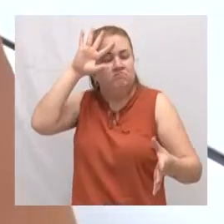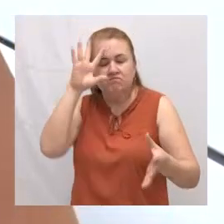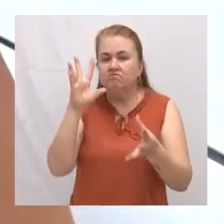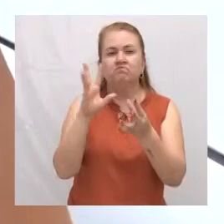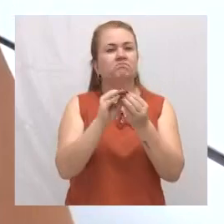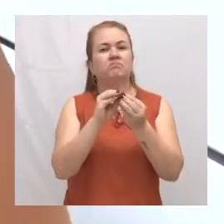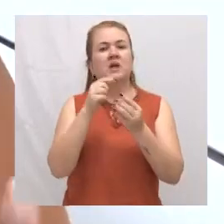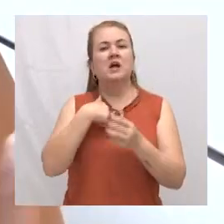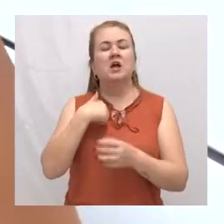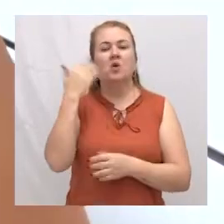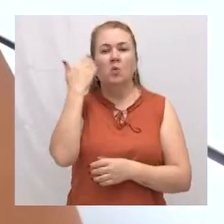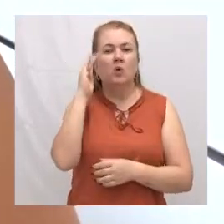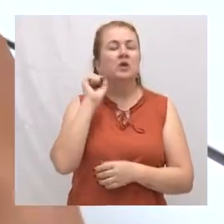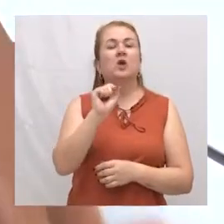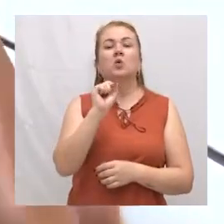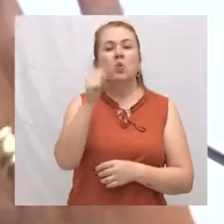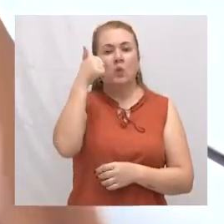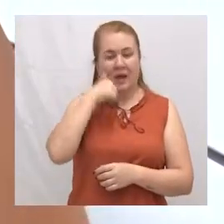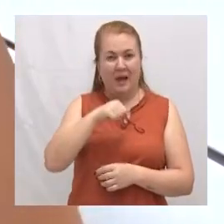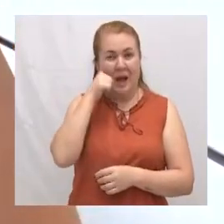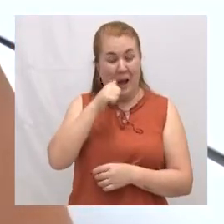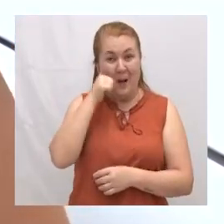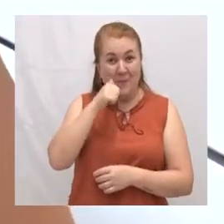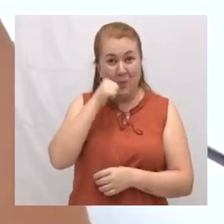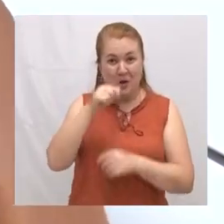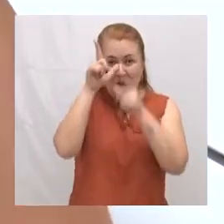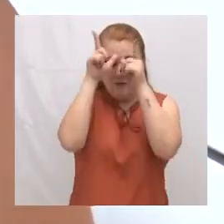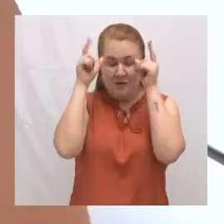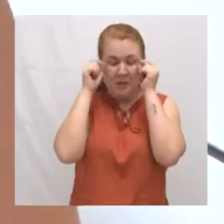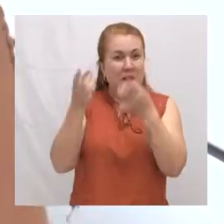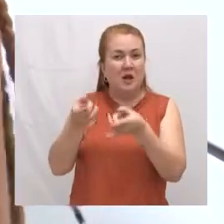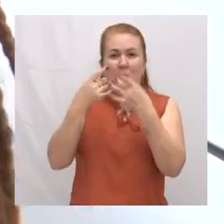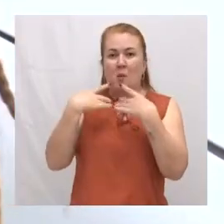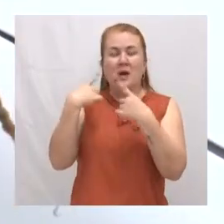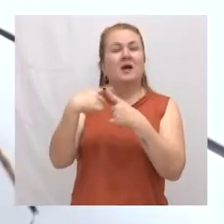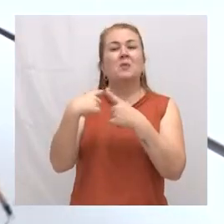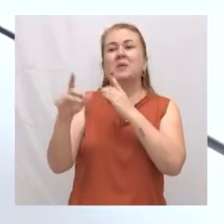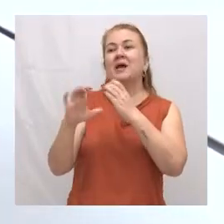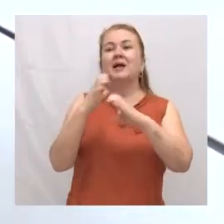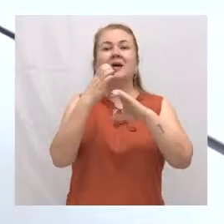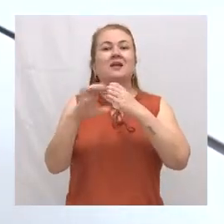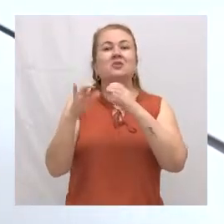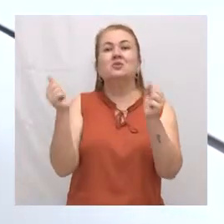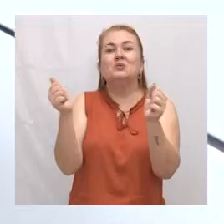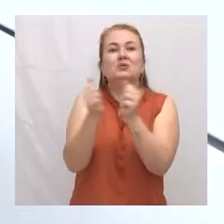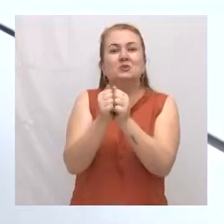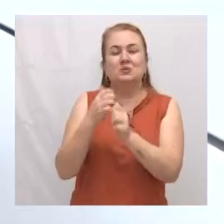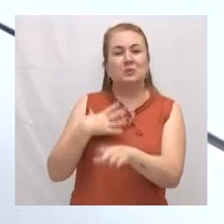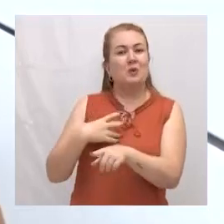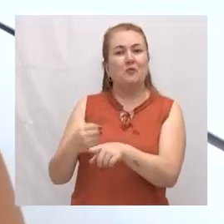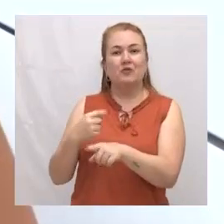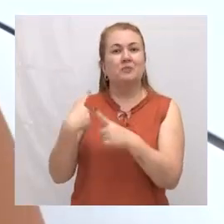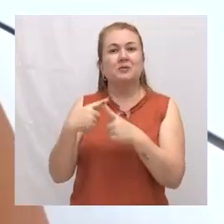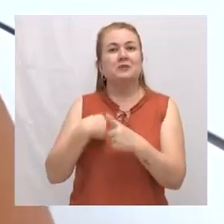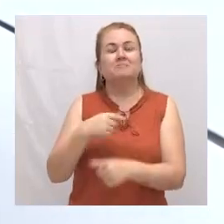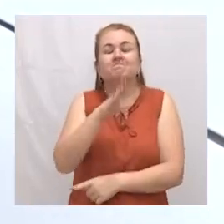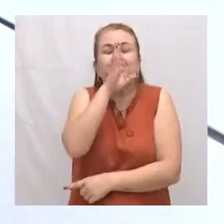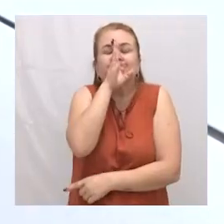entendo que ela não me deixou sozinha, porque é o que eu pedi a todo tempo. Porque ela canta junto com o meu filho, no tempo que eu não conseguia.